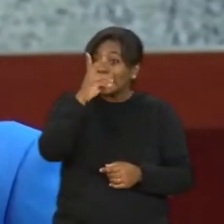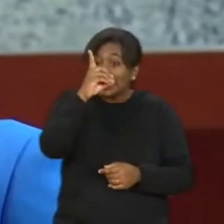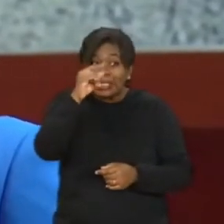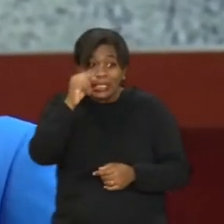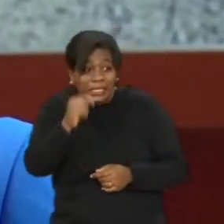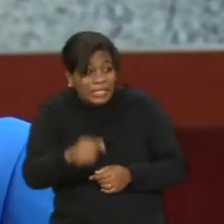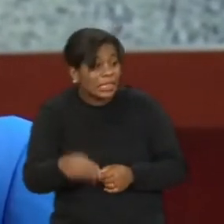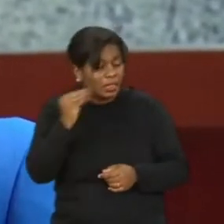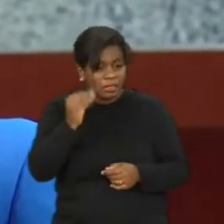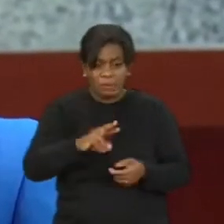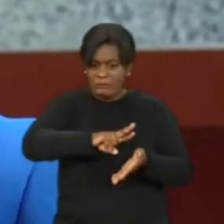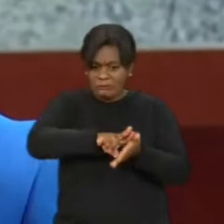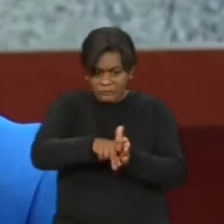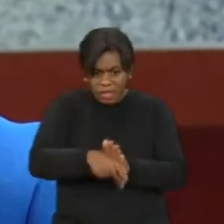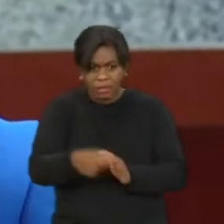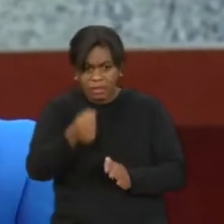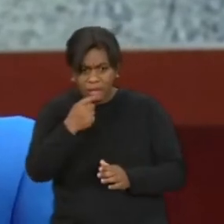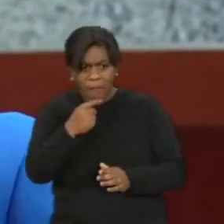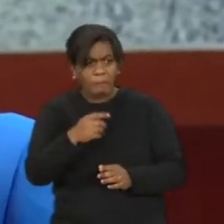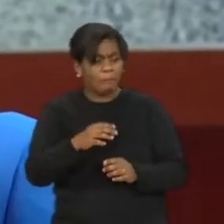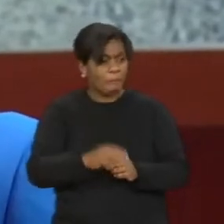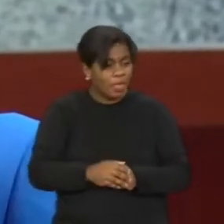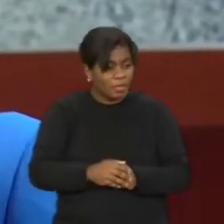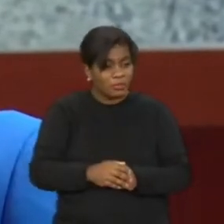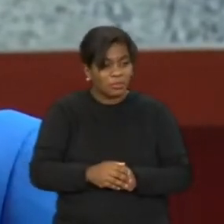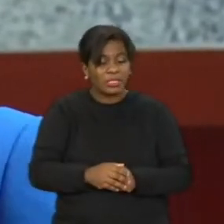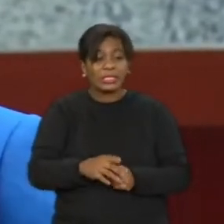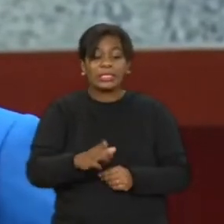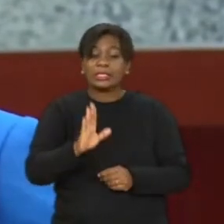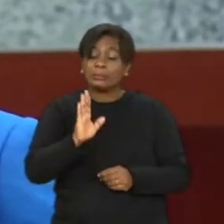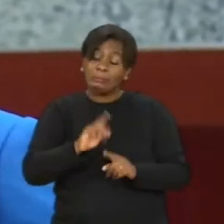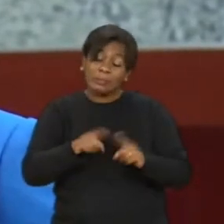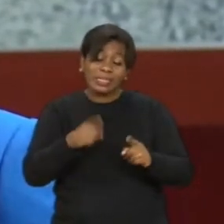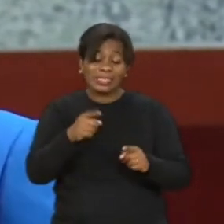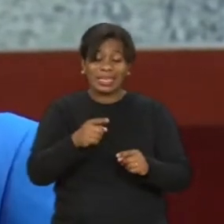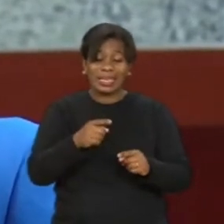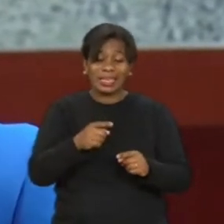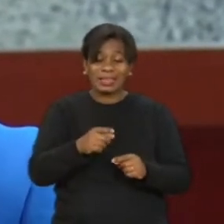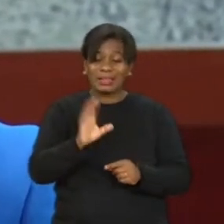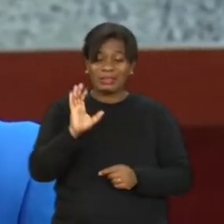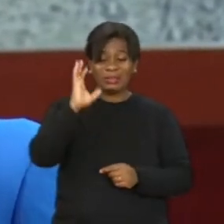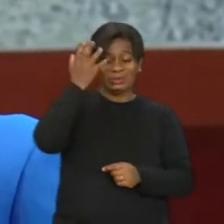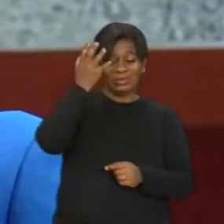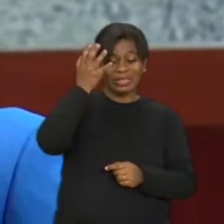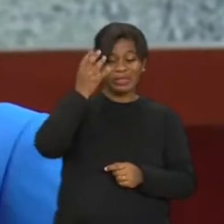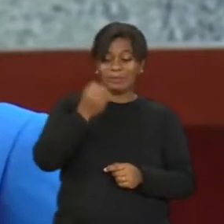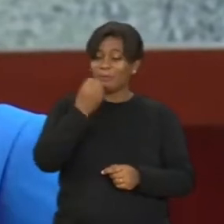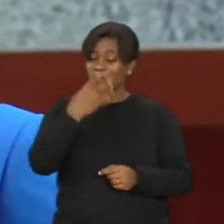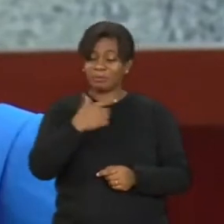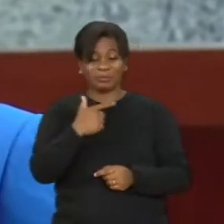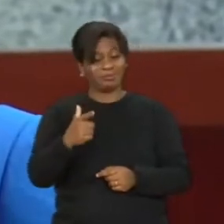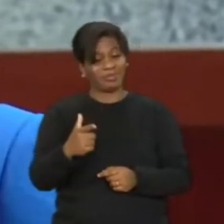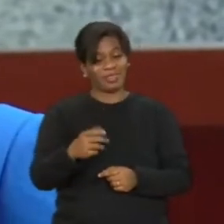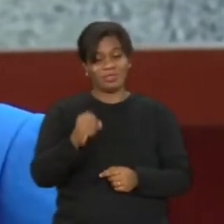Quem toma esse antibiótico tem uma resposta em 24 horas, tem 72 horas que a tua esposa não dá um resultado só caindo. E